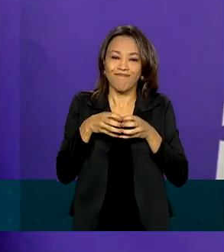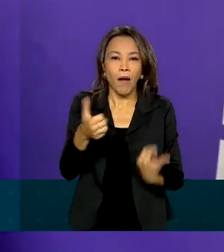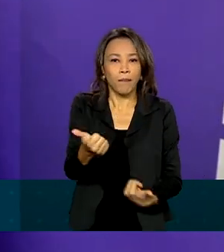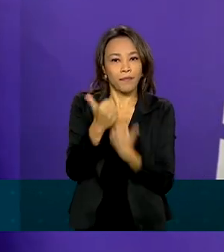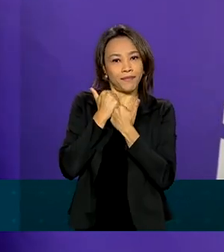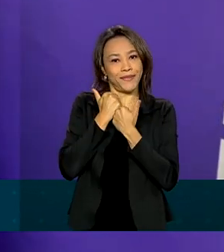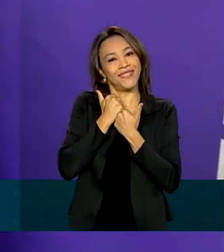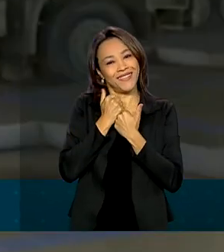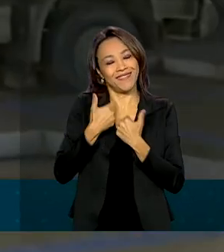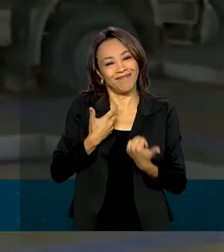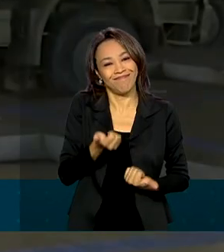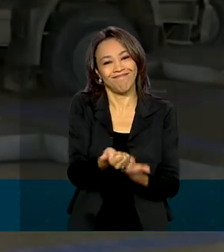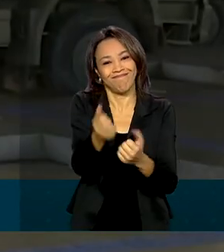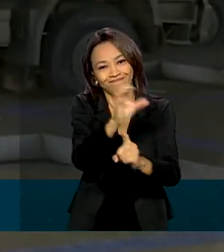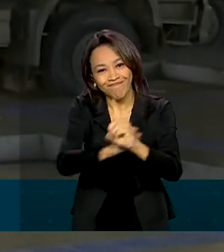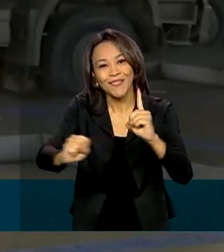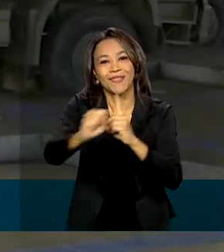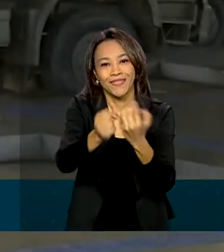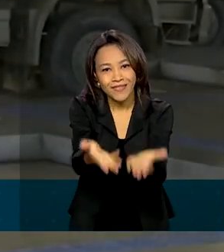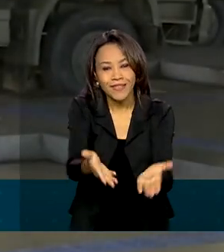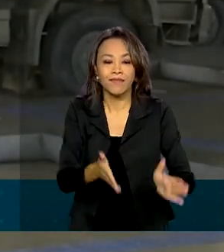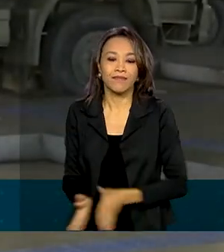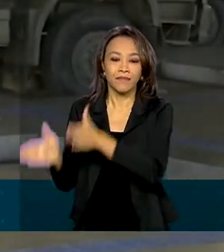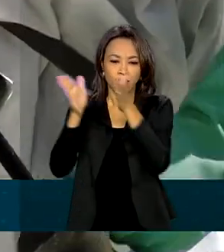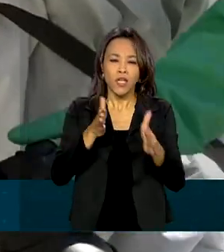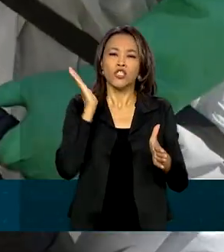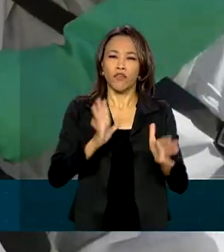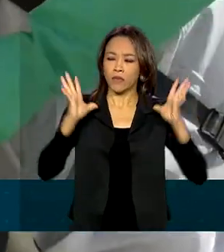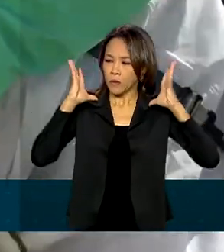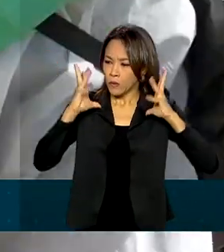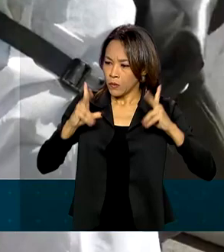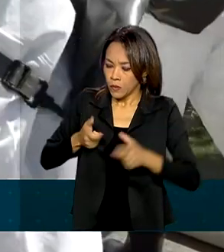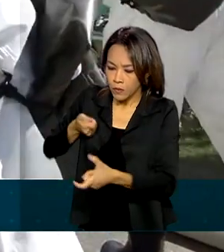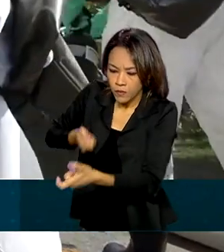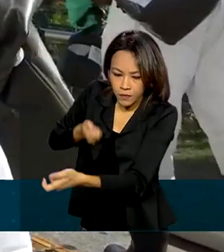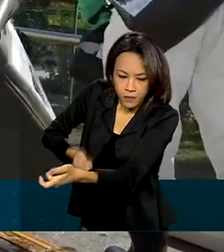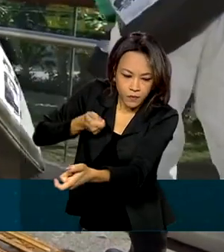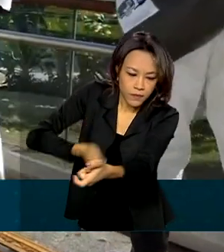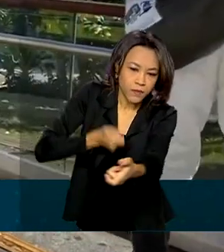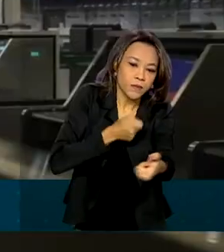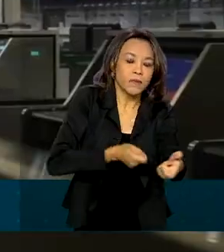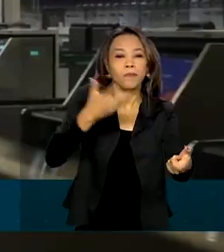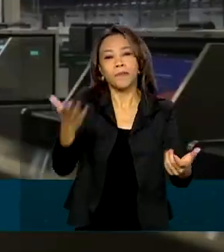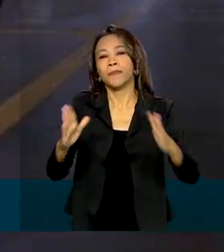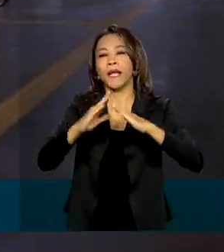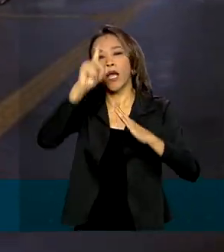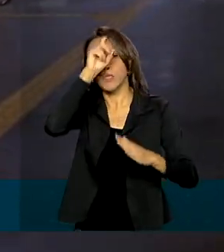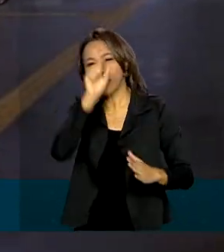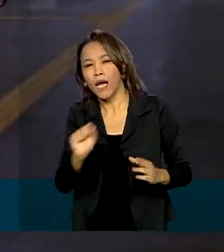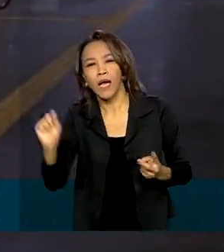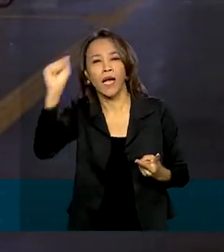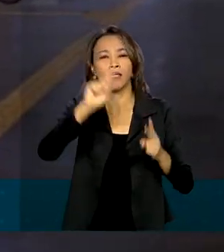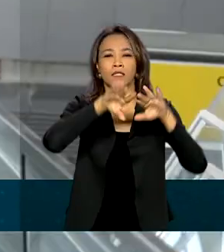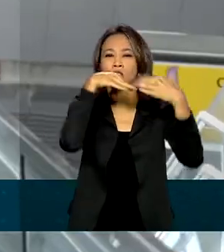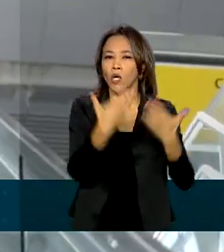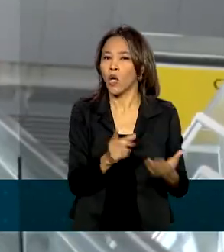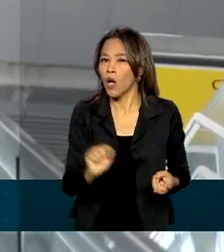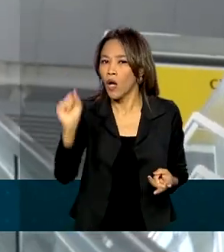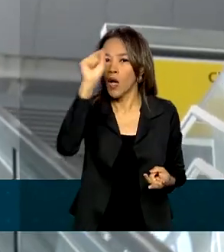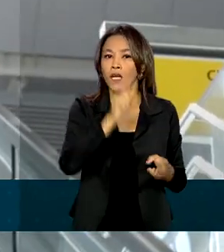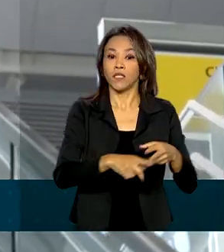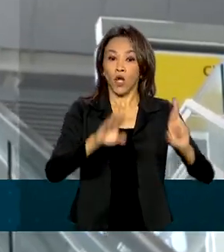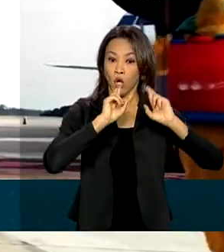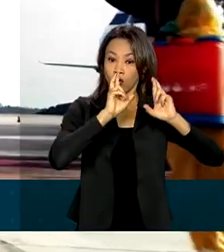da população. Foram feitas desinfecções de prédios públicos, como hospitais, escolas e rodoviárias,